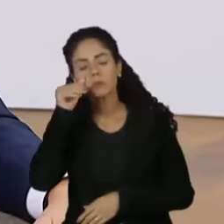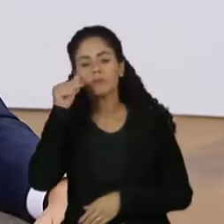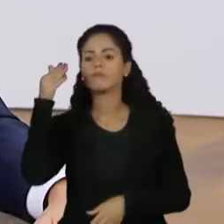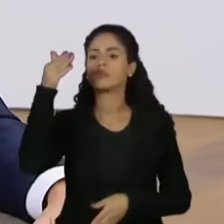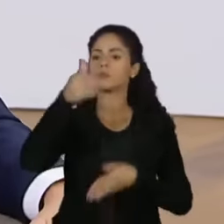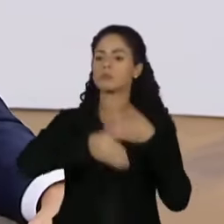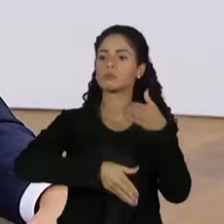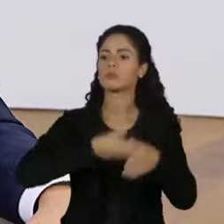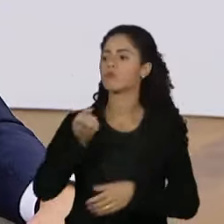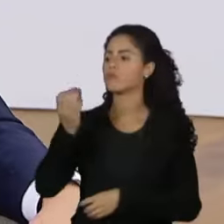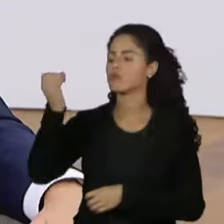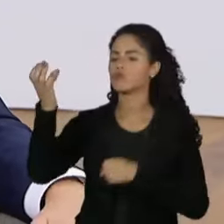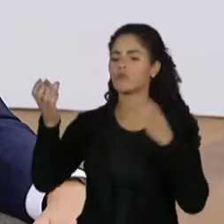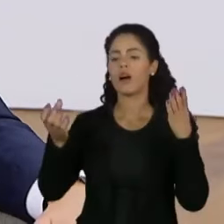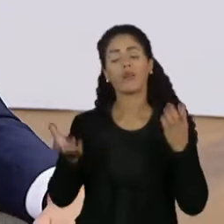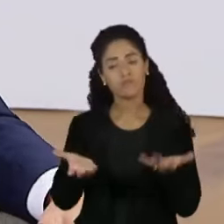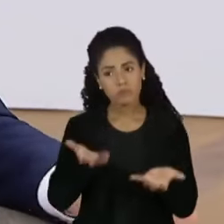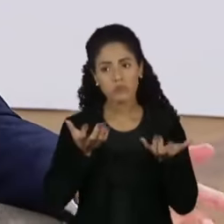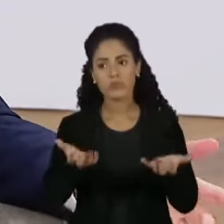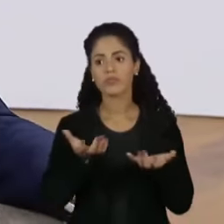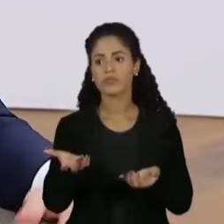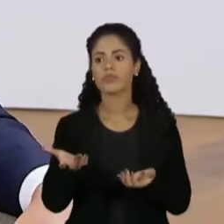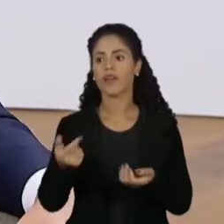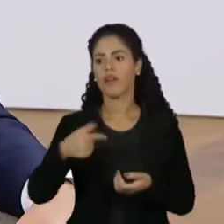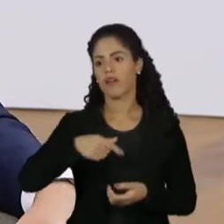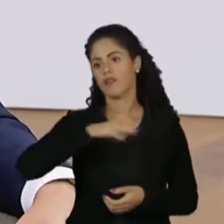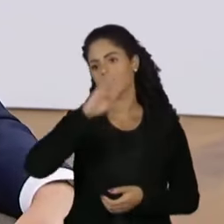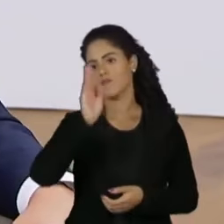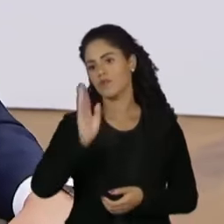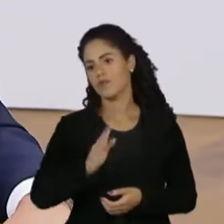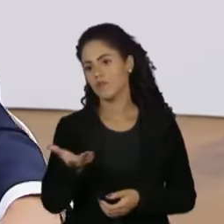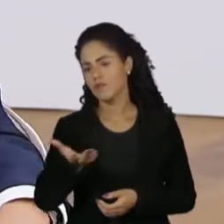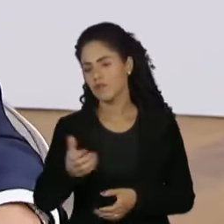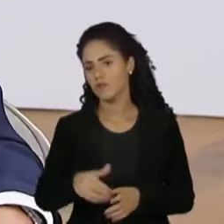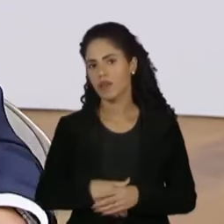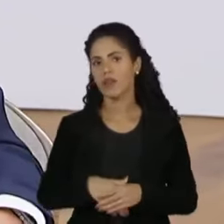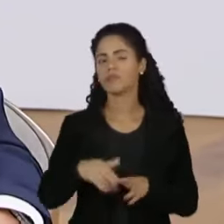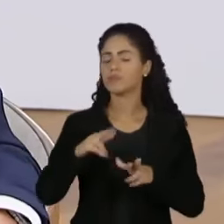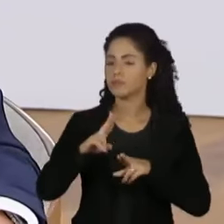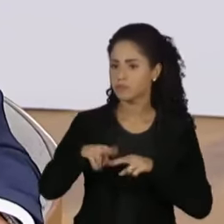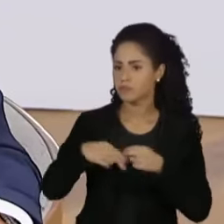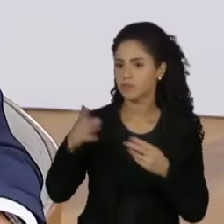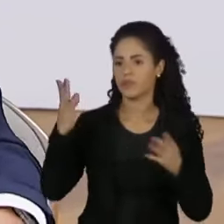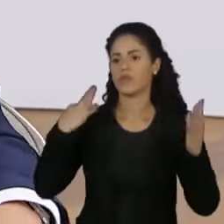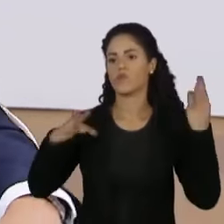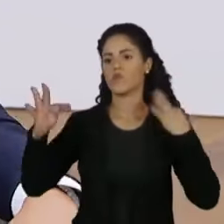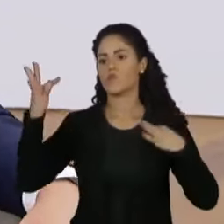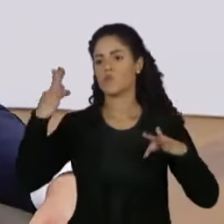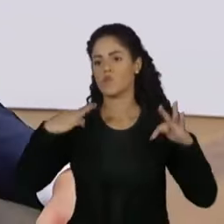voltar a viajar pelo Brasil. Isso ajuda muito a economia do turismo e de negócio do país. Na Na fé?